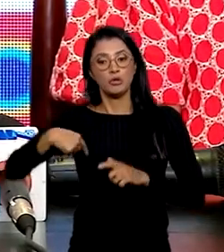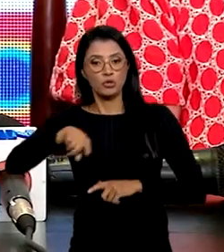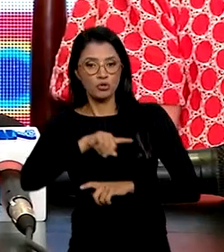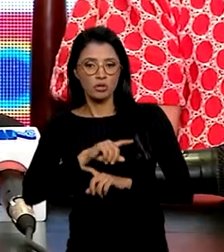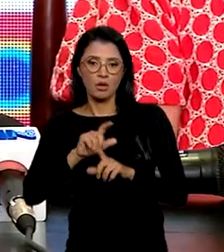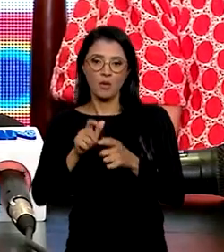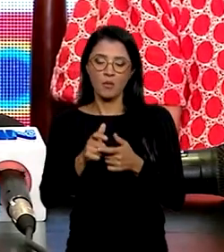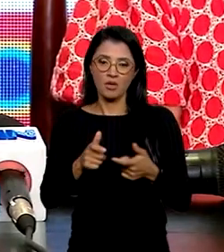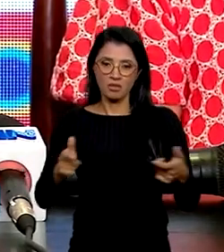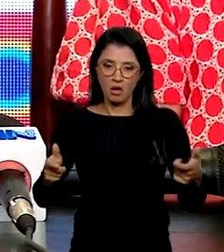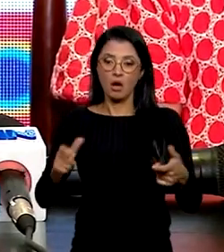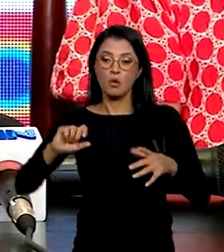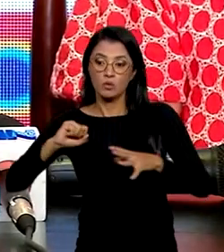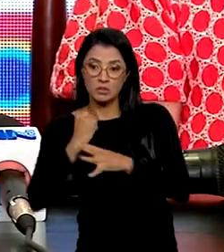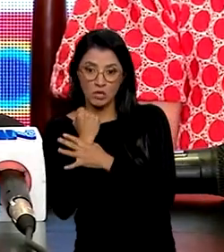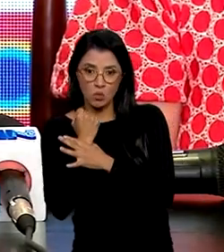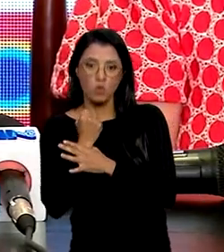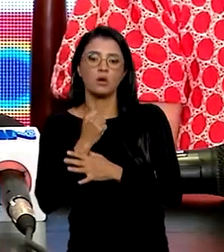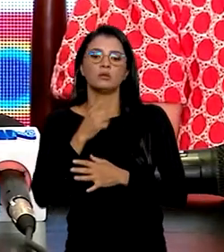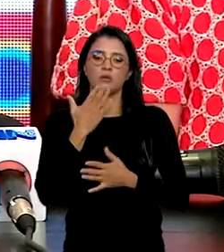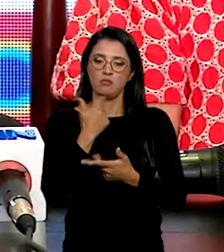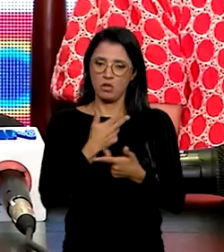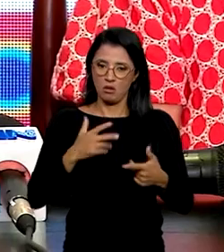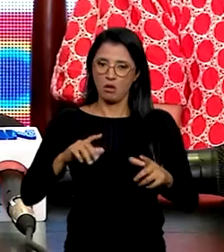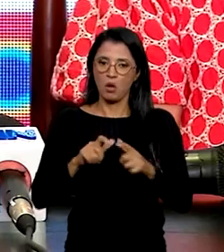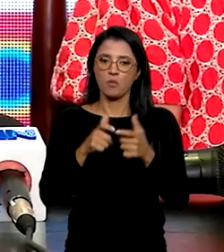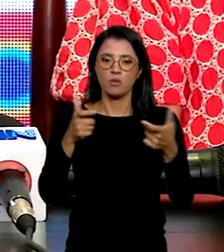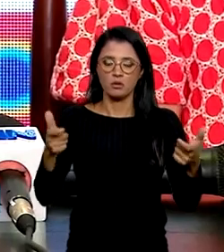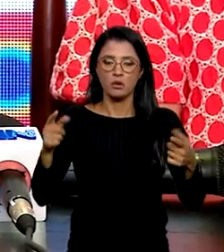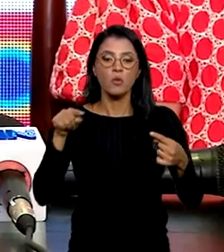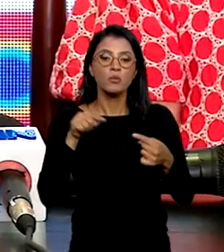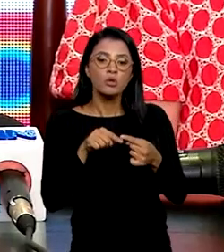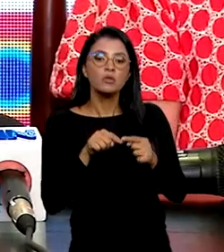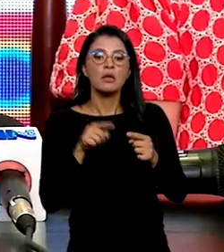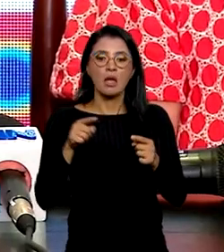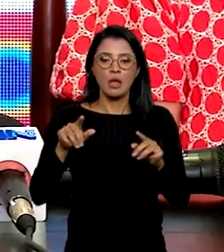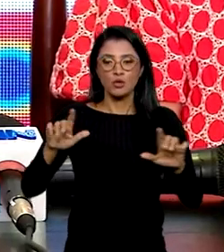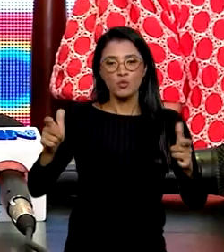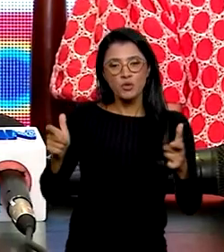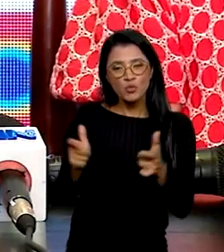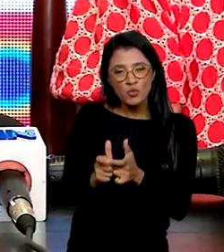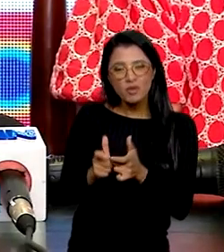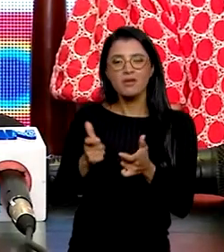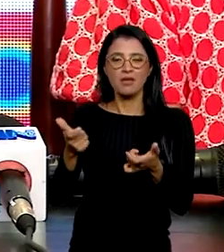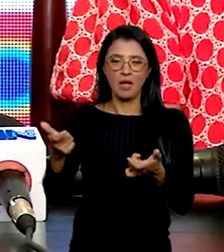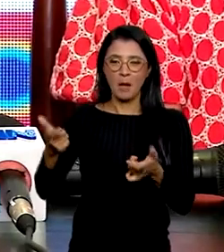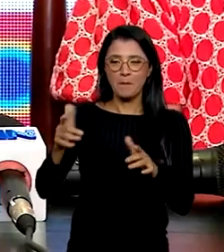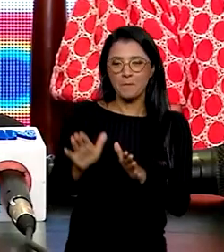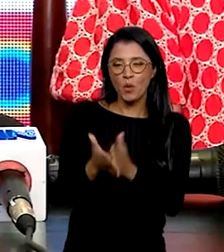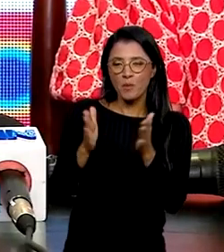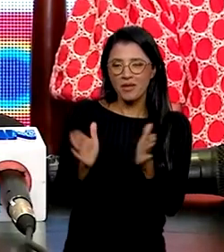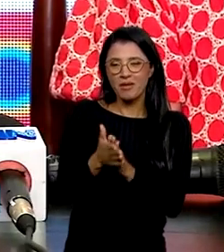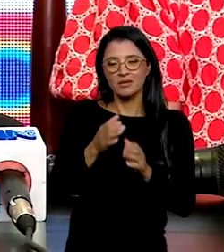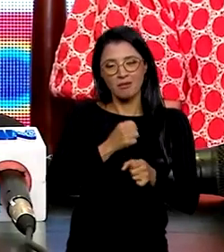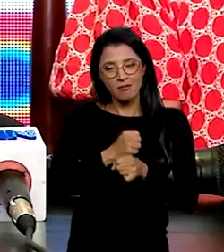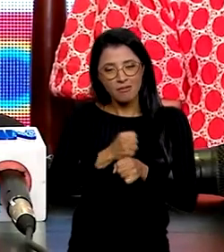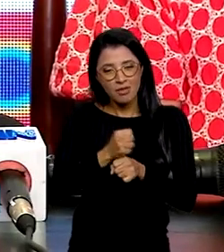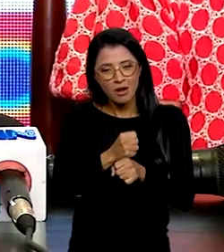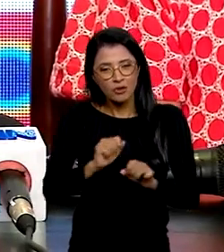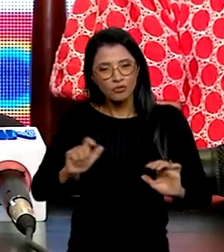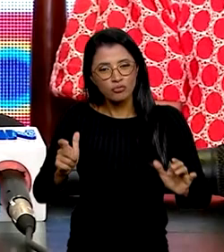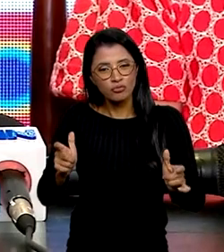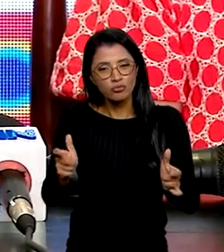contingente de pessoas em insegurança alimentar. A gente tem também o objetivo de redução da pobreza ano a ano, a gente conseguir reduzir a pobreza